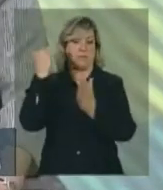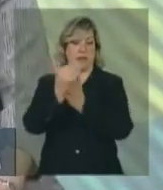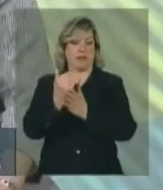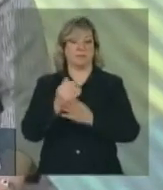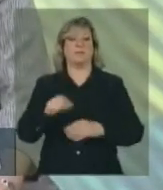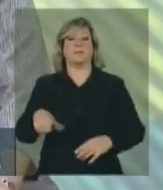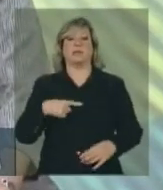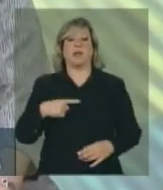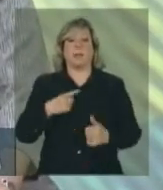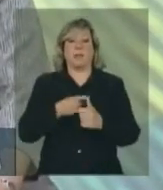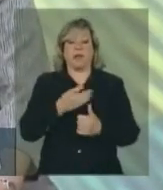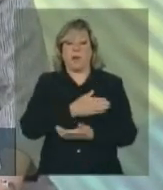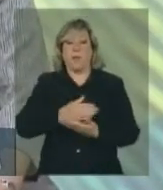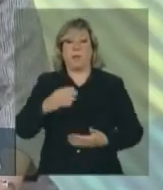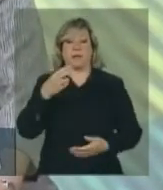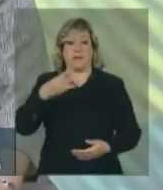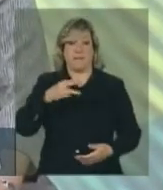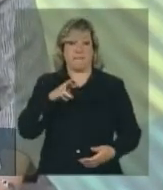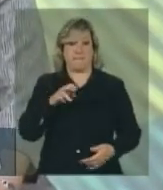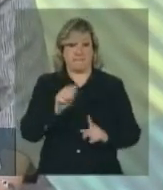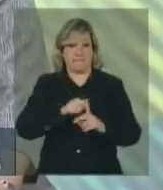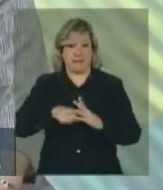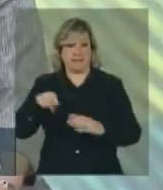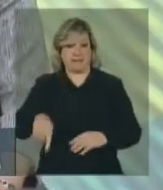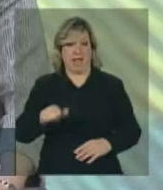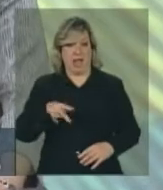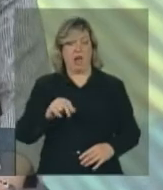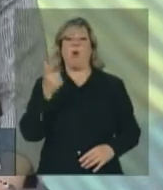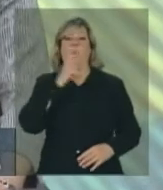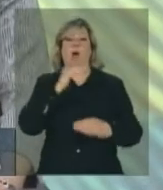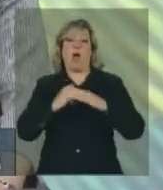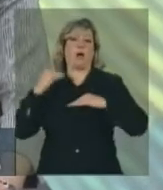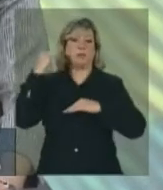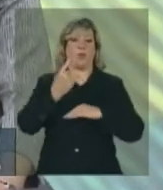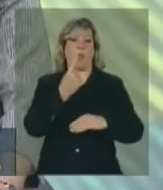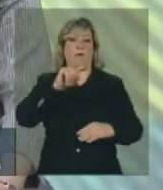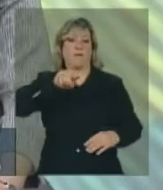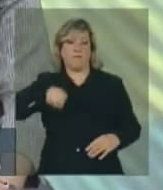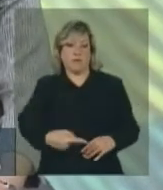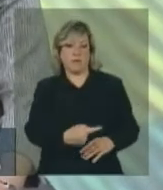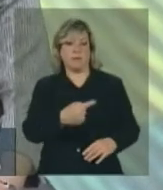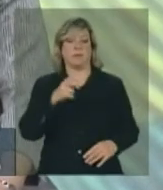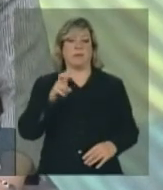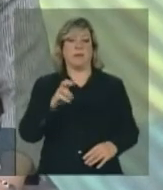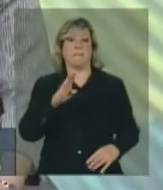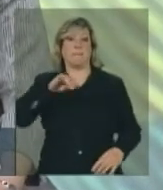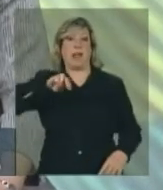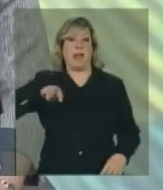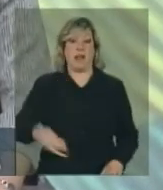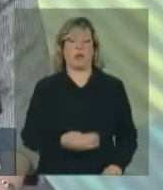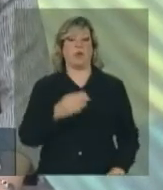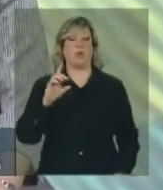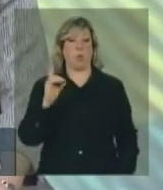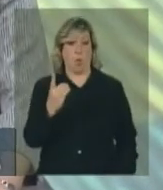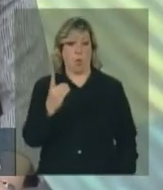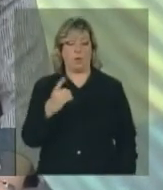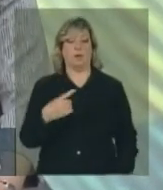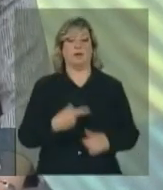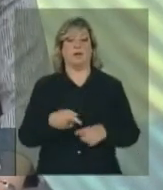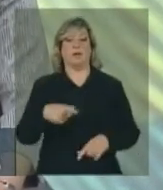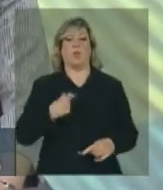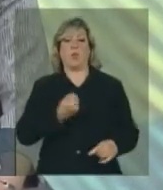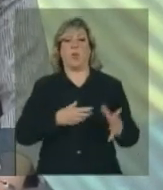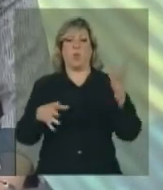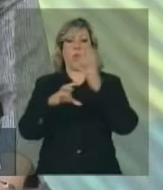alcançamos volume superior a 1,5 bilhão de dólares, número equivalente a